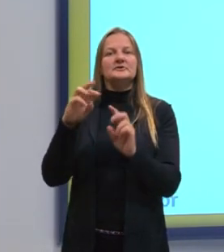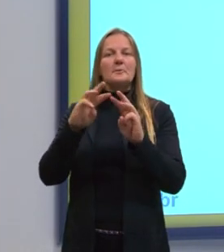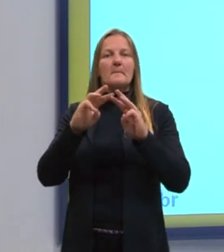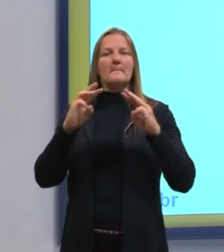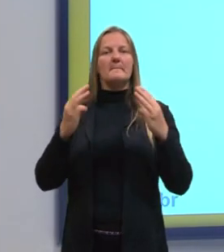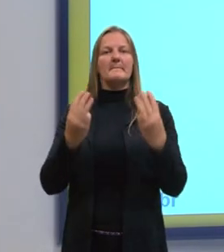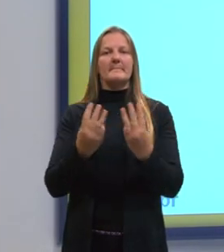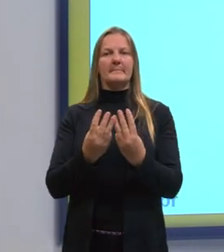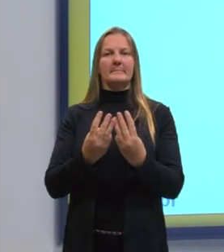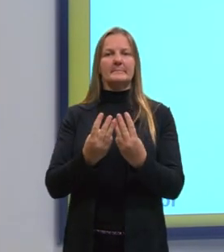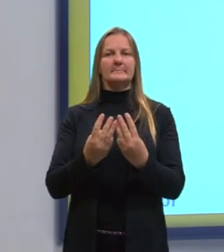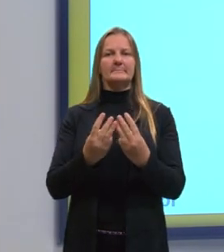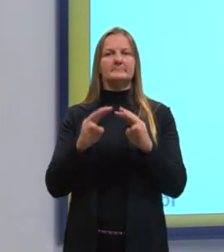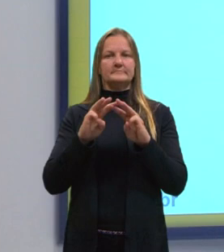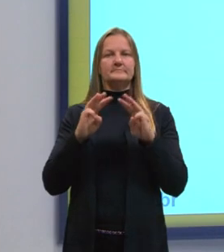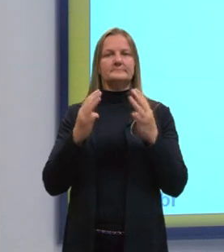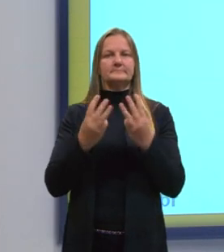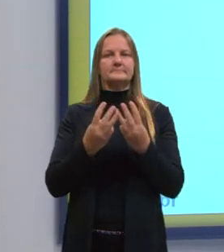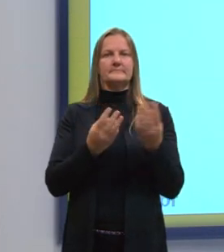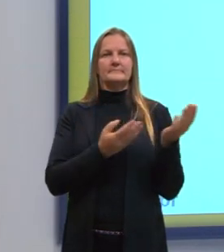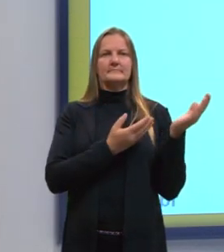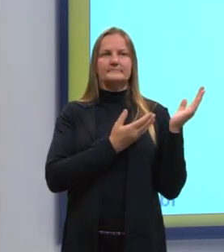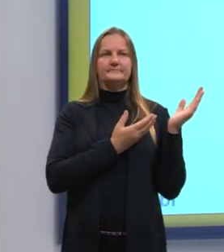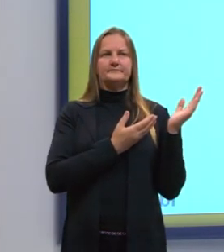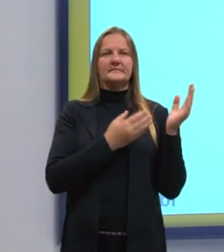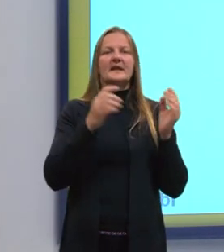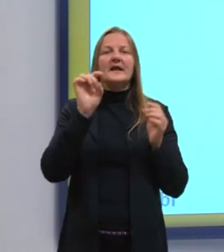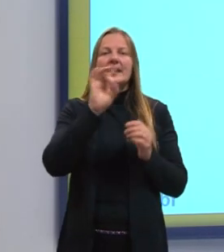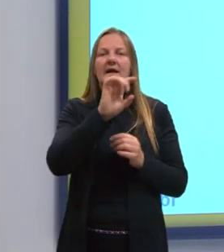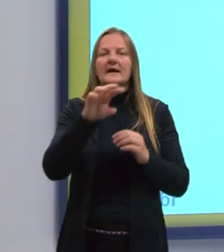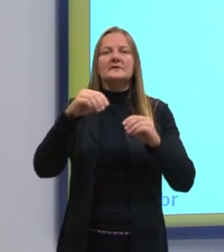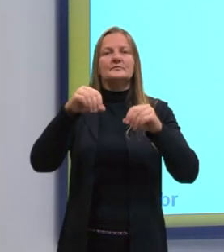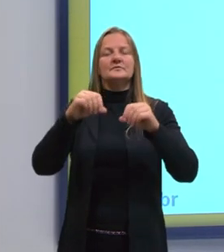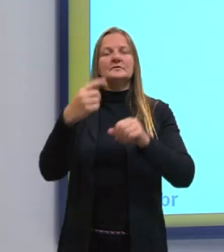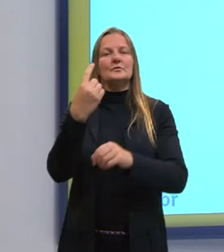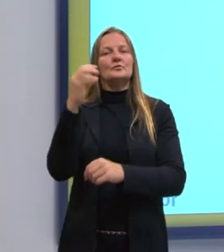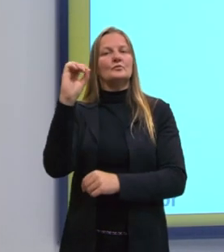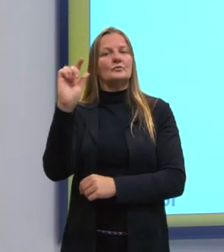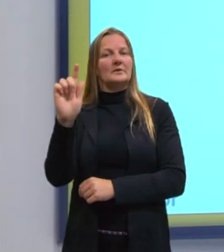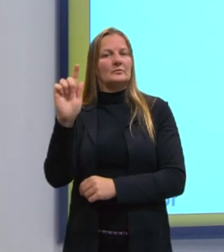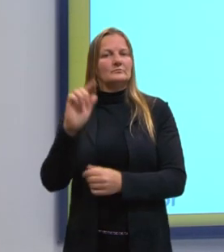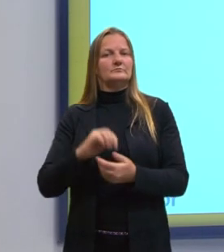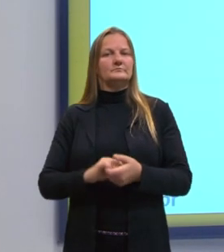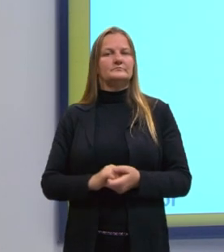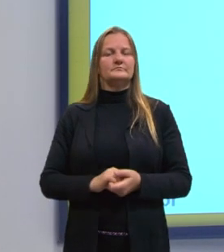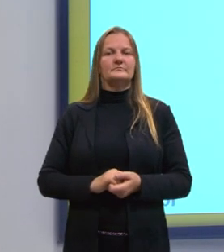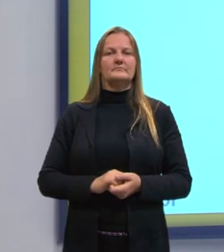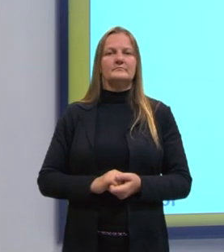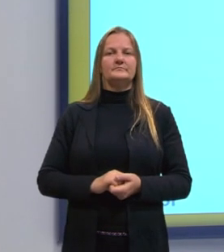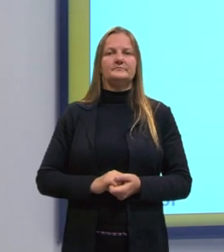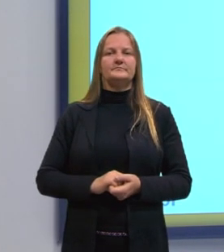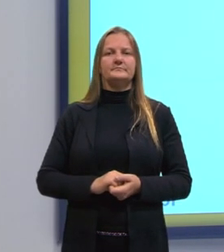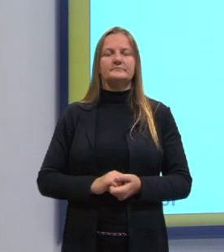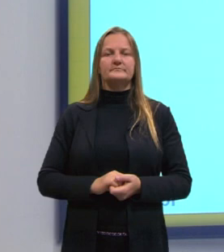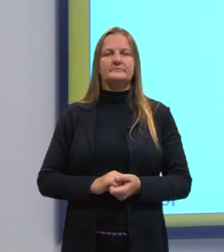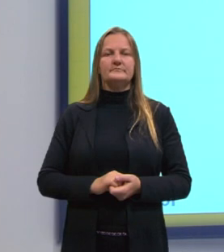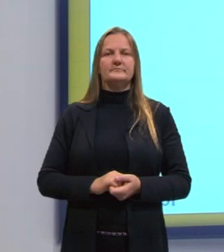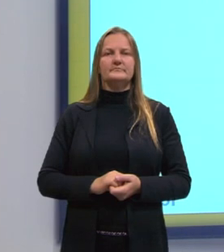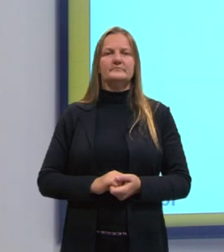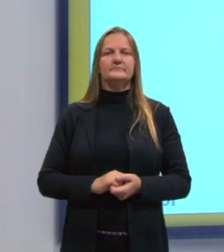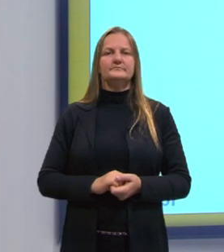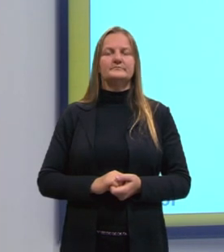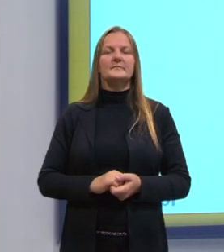unidade de massa, massa tá aqui, tá? Da substância em um grau. E aí, né, a gente pode ver também o calor